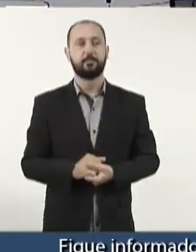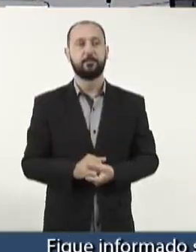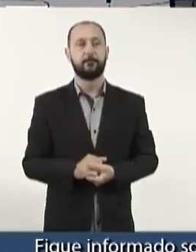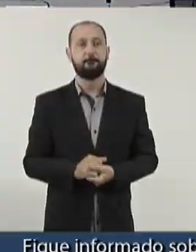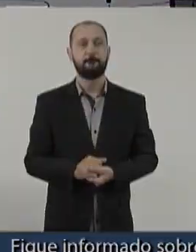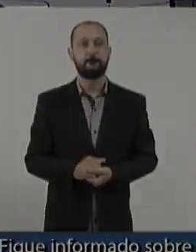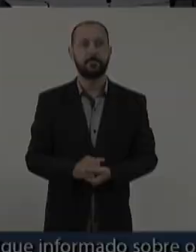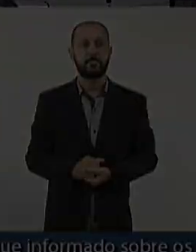Obrigada.